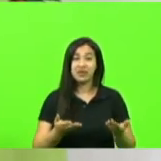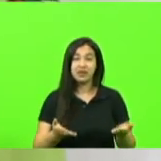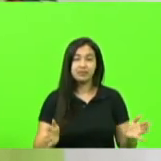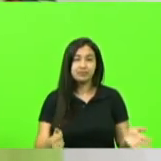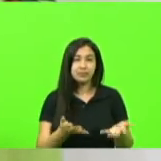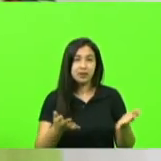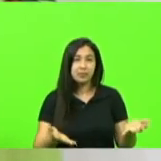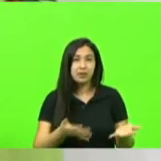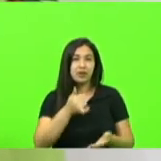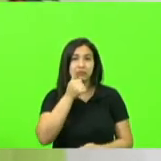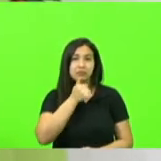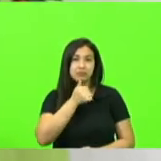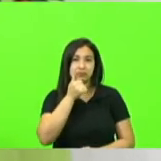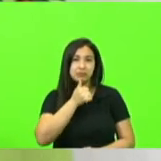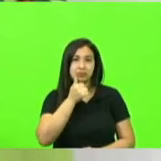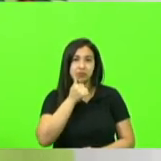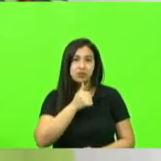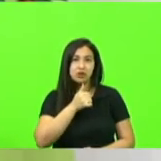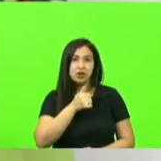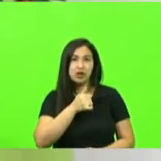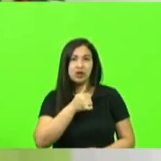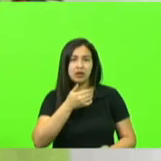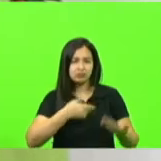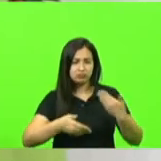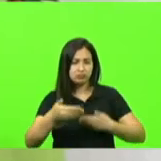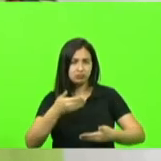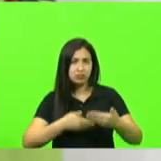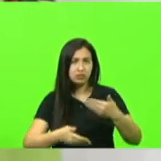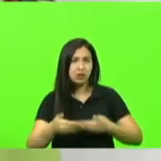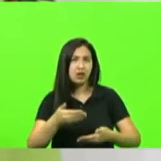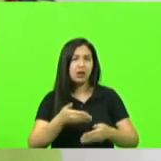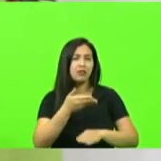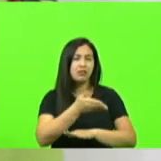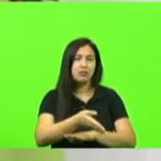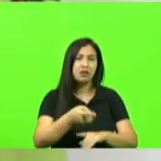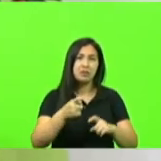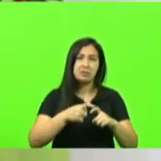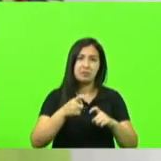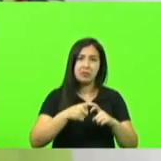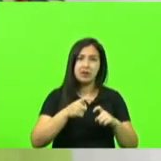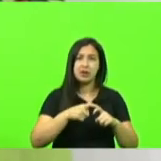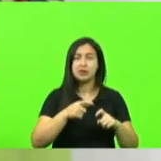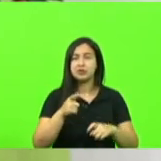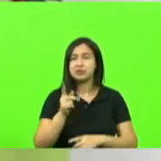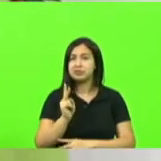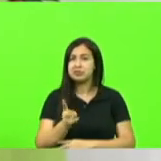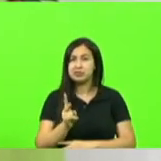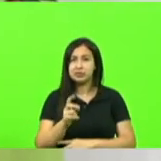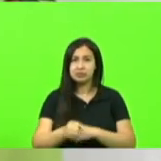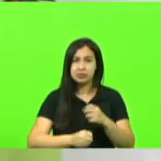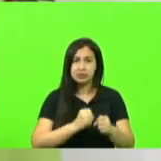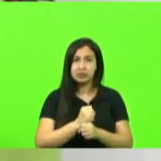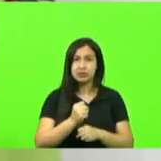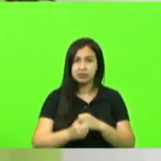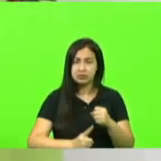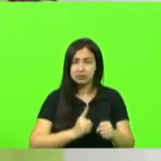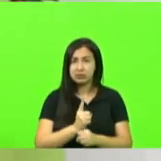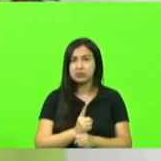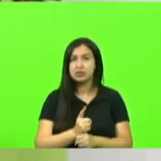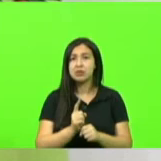fazer os testes se cuidar fazer todos os procedimentos mas quando faz